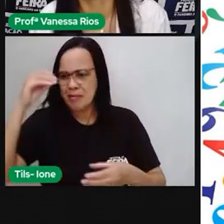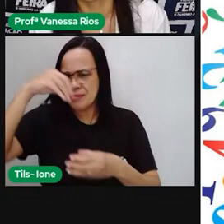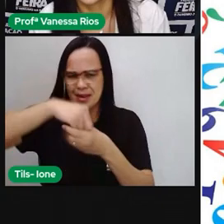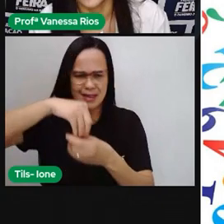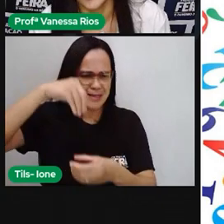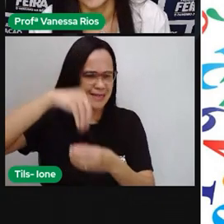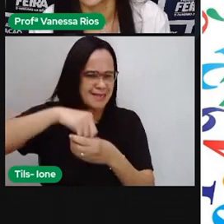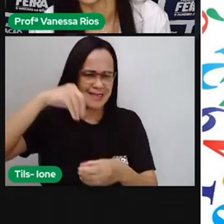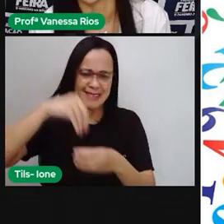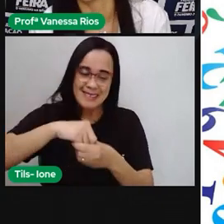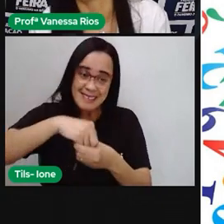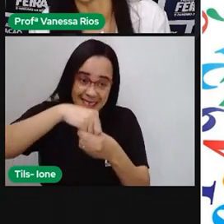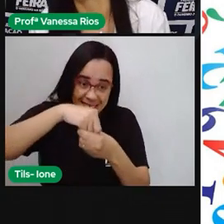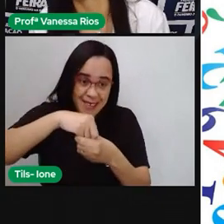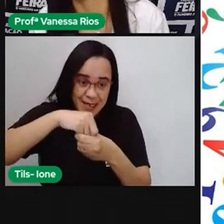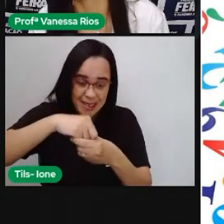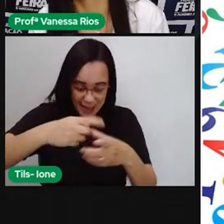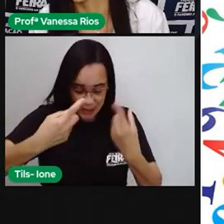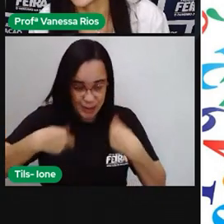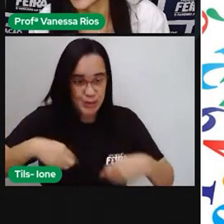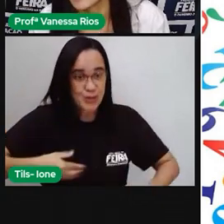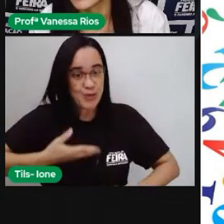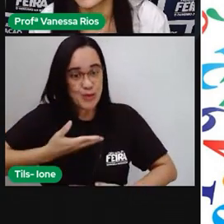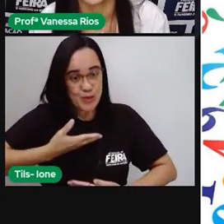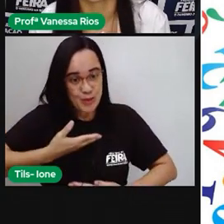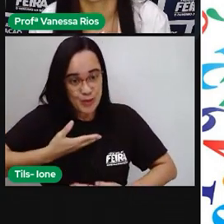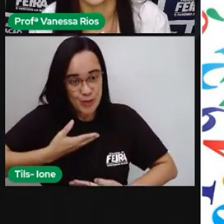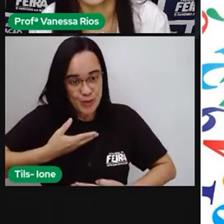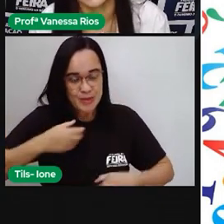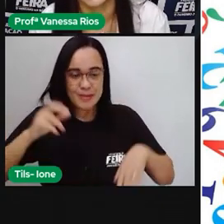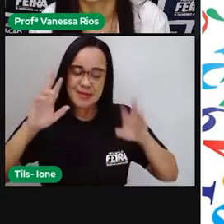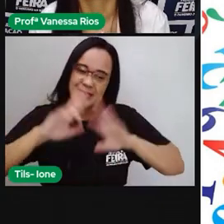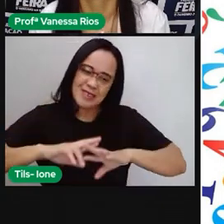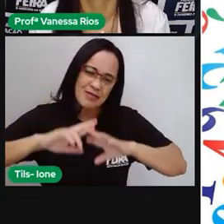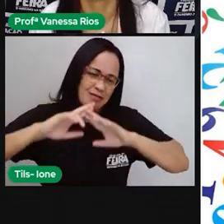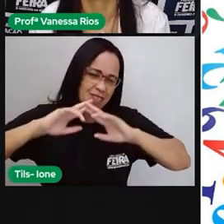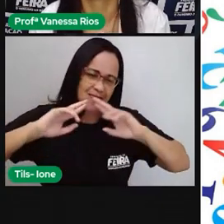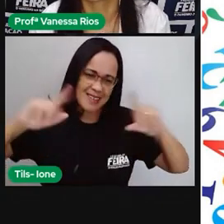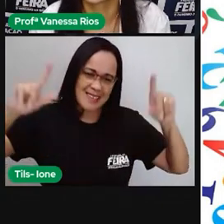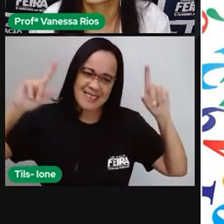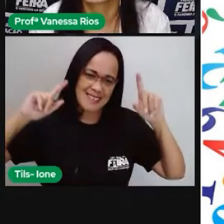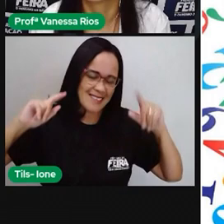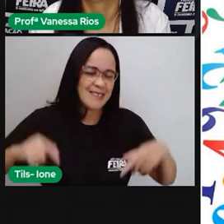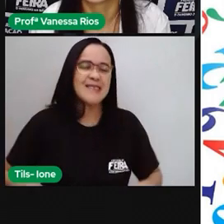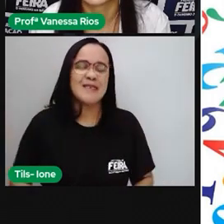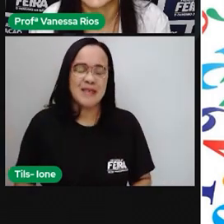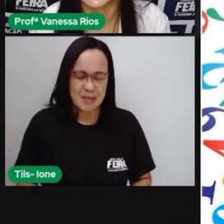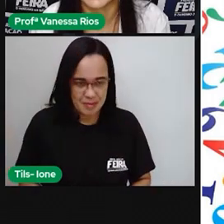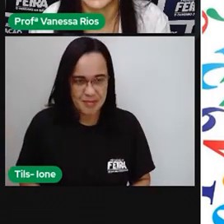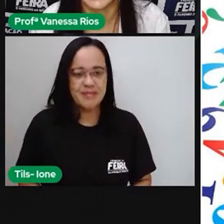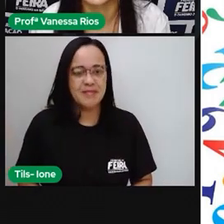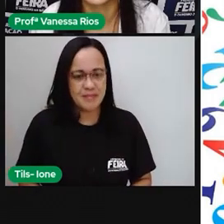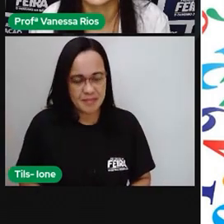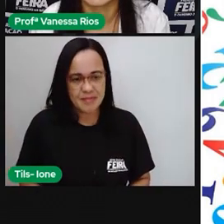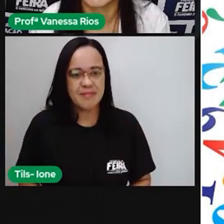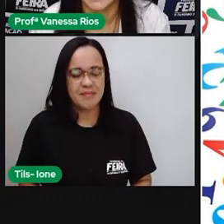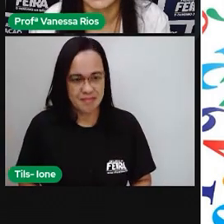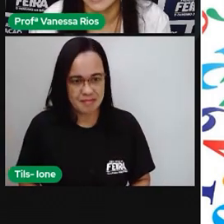do nosso corpo, observando aí os nossos órgãos, a gente percebe que o nosso corpo humano, ele é